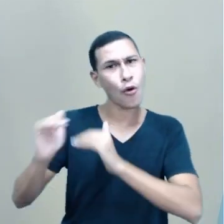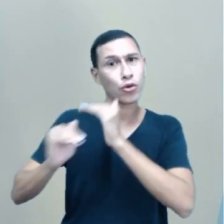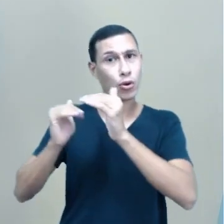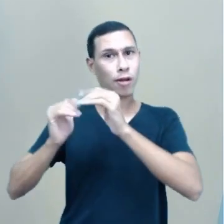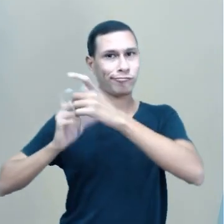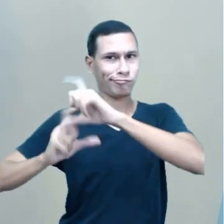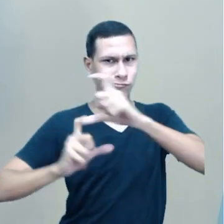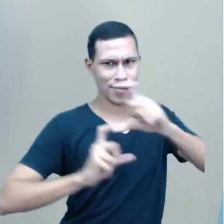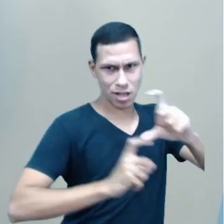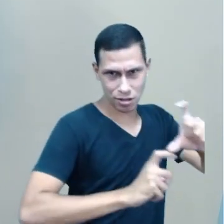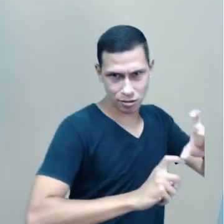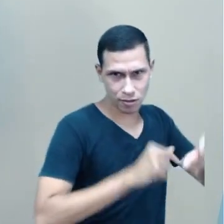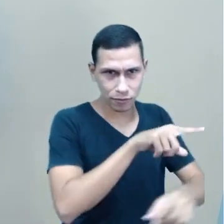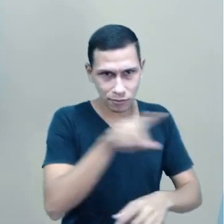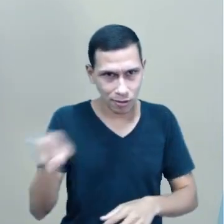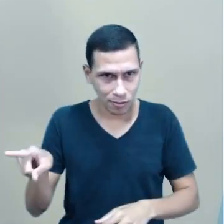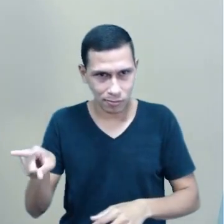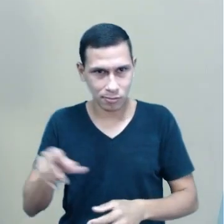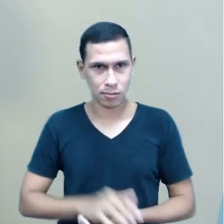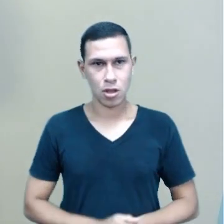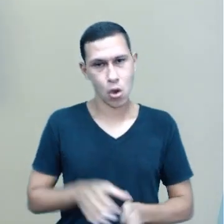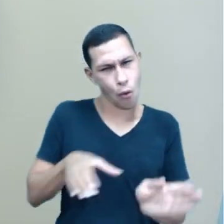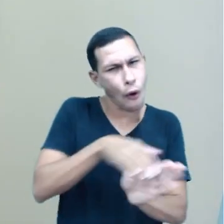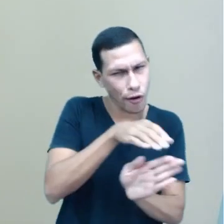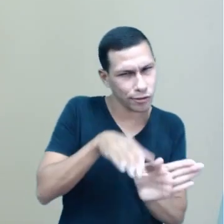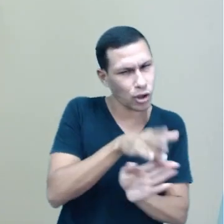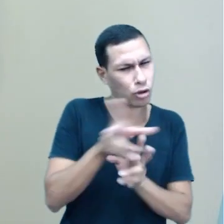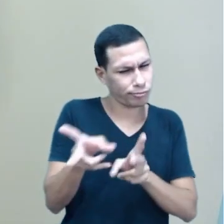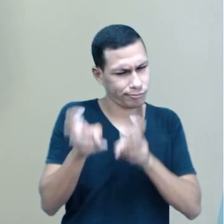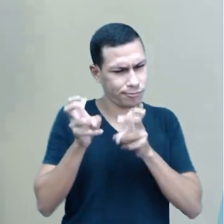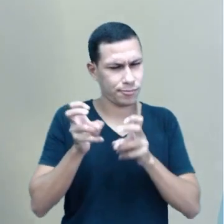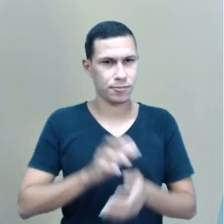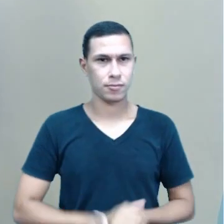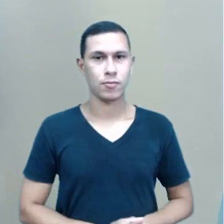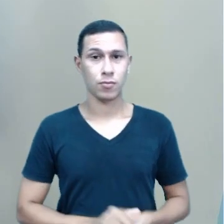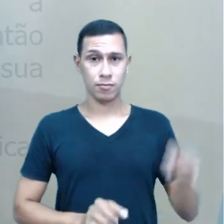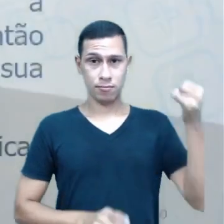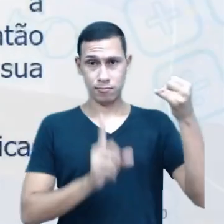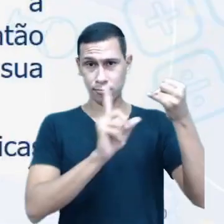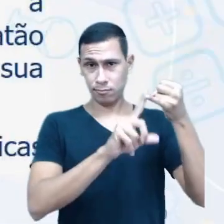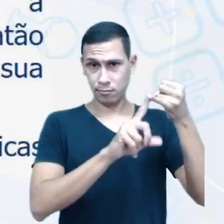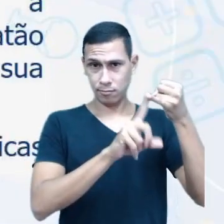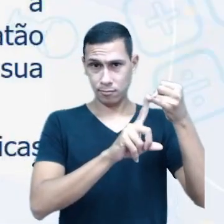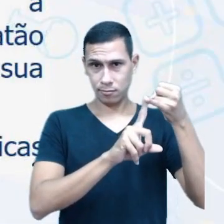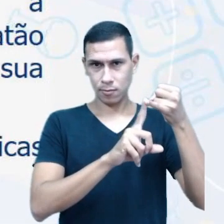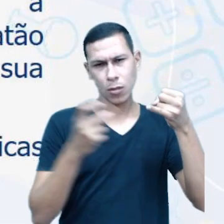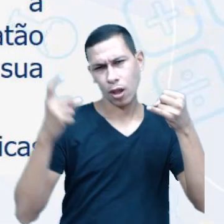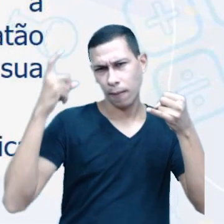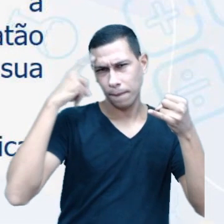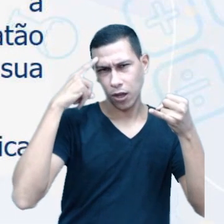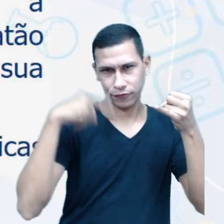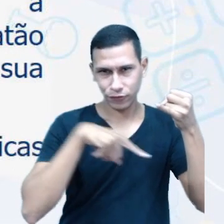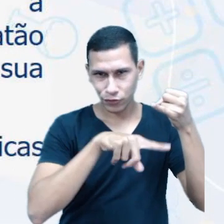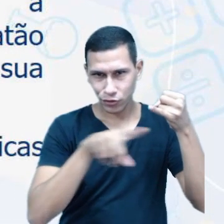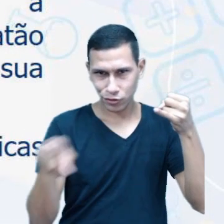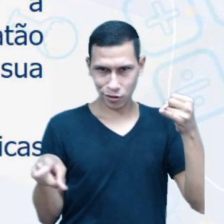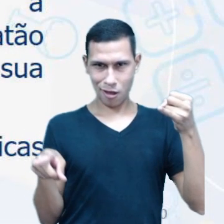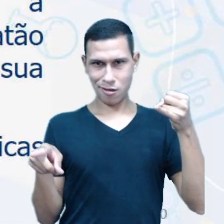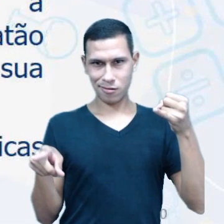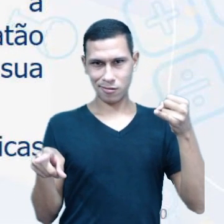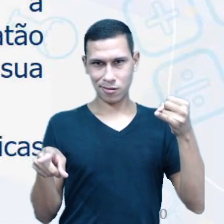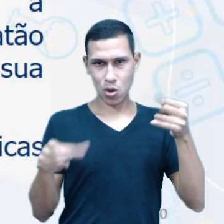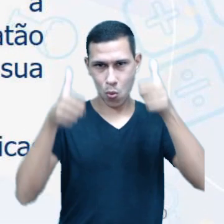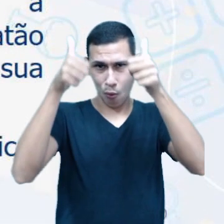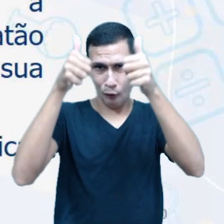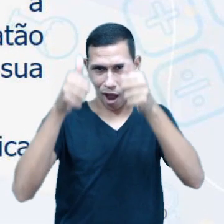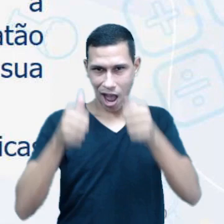charge de vocês. Vamos ver as orientações? Primeira orientação. Pense que você é o artista que